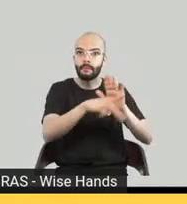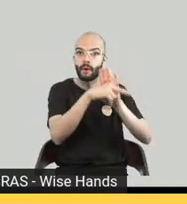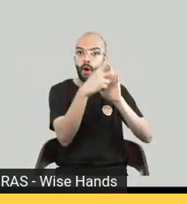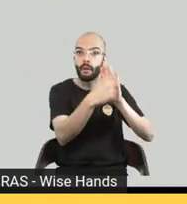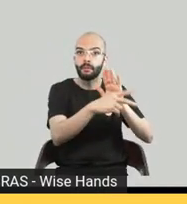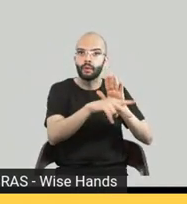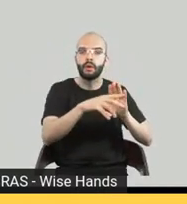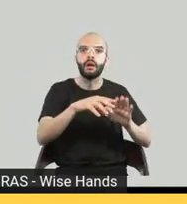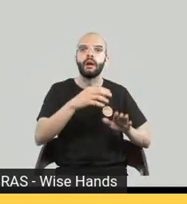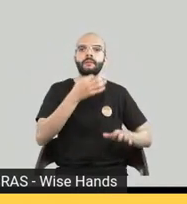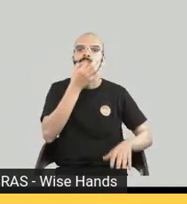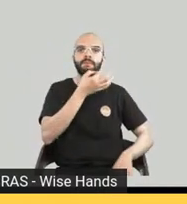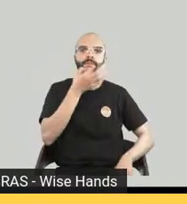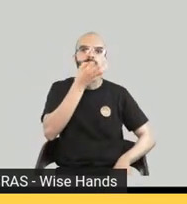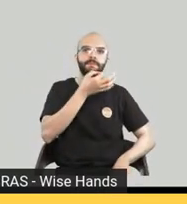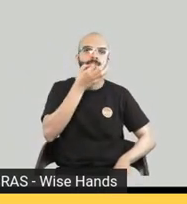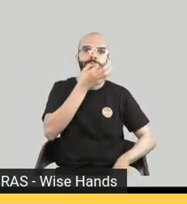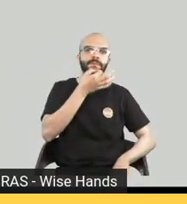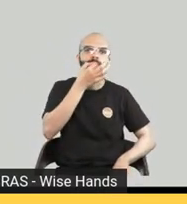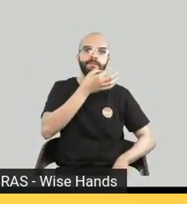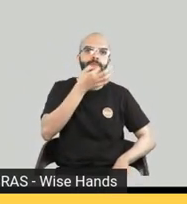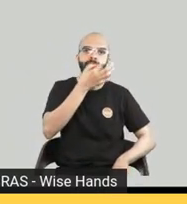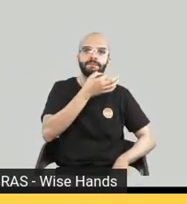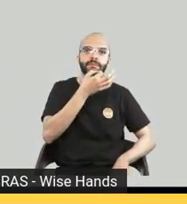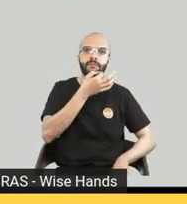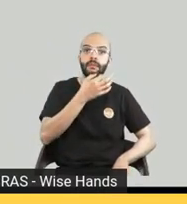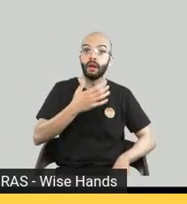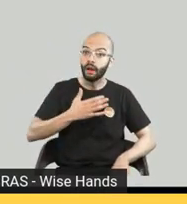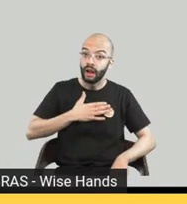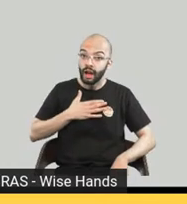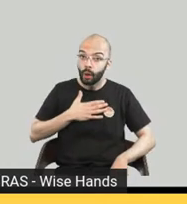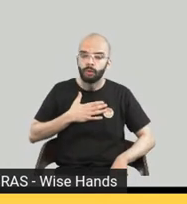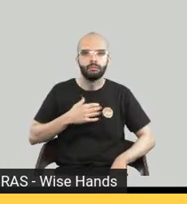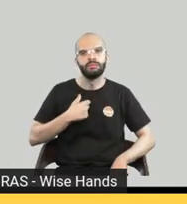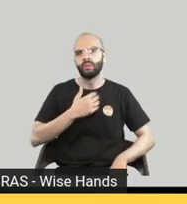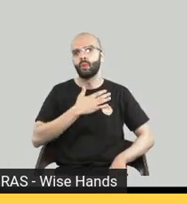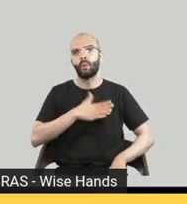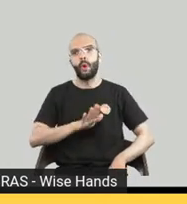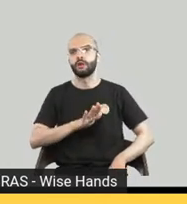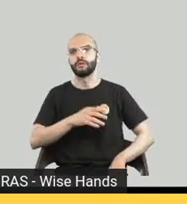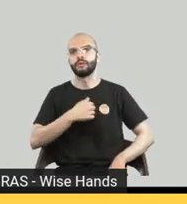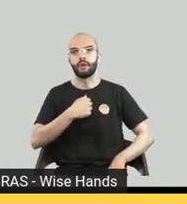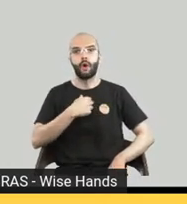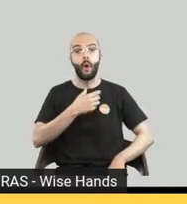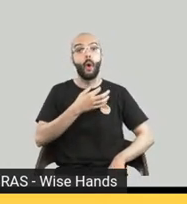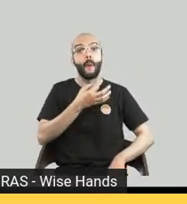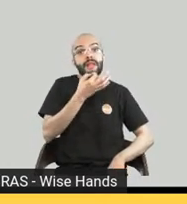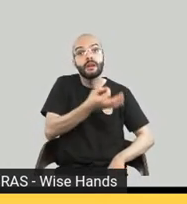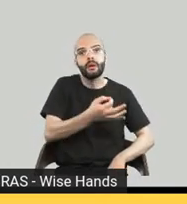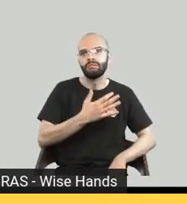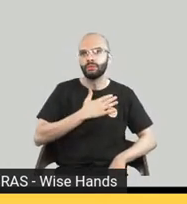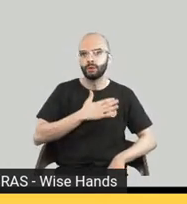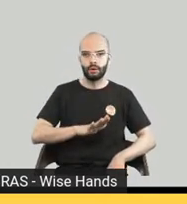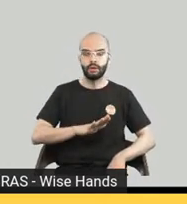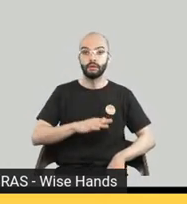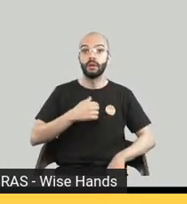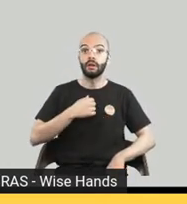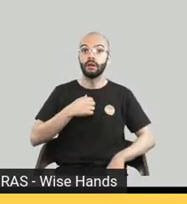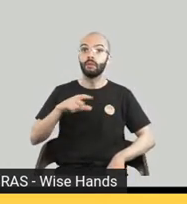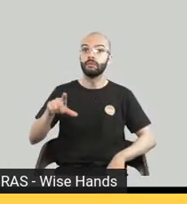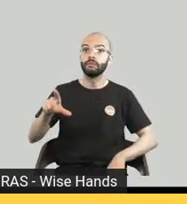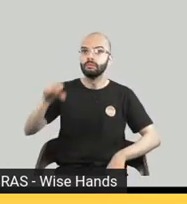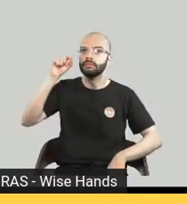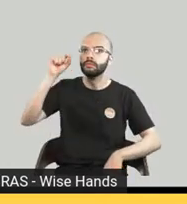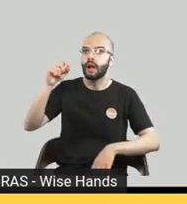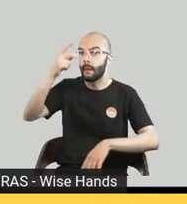gosto eu acho que a minha preferência é uma preferência eu quero que alguém conte essa